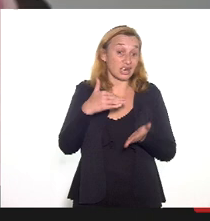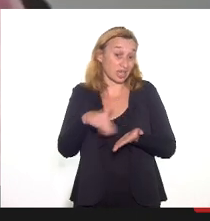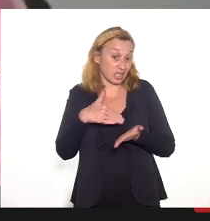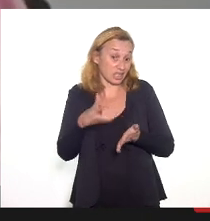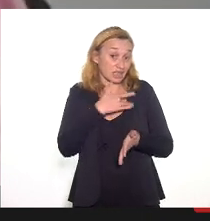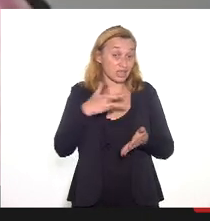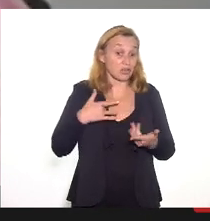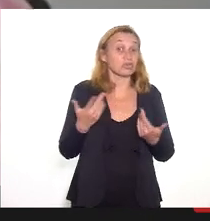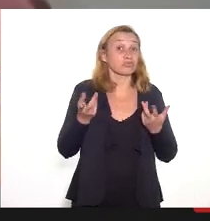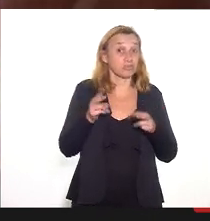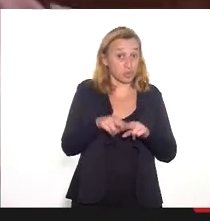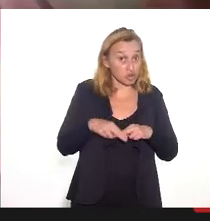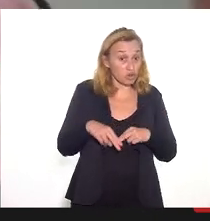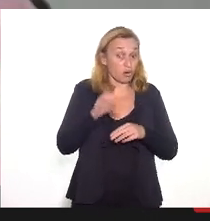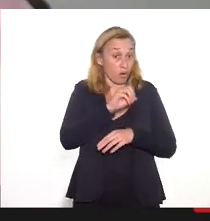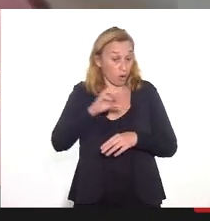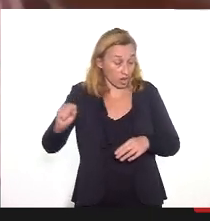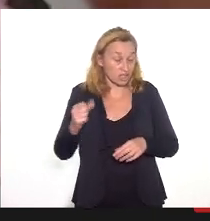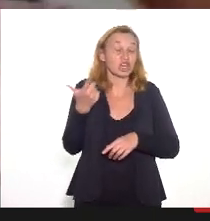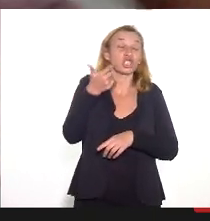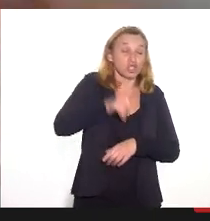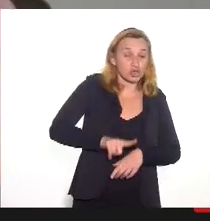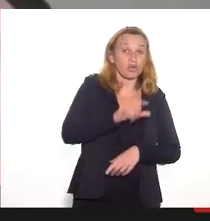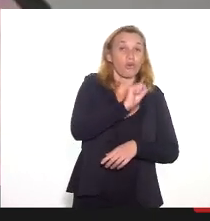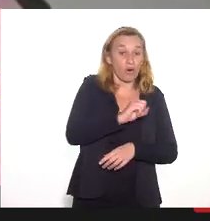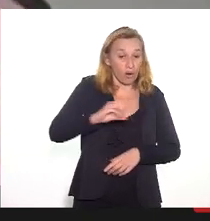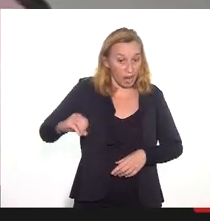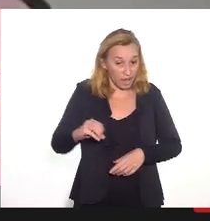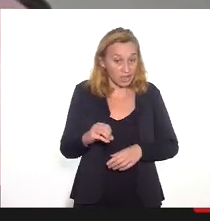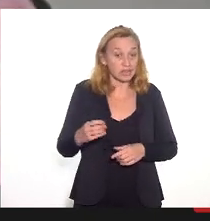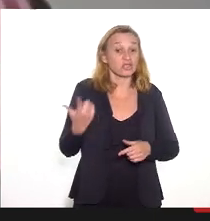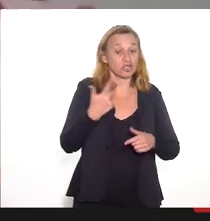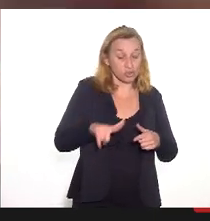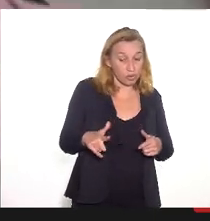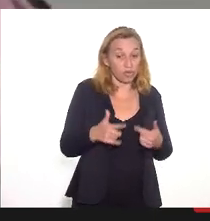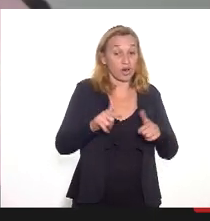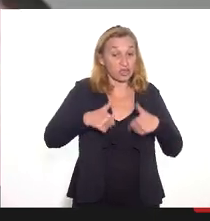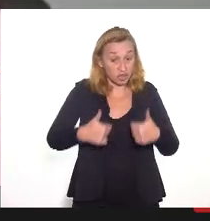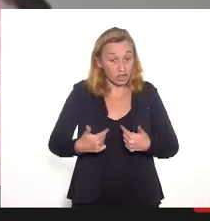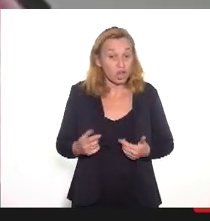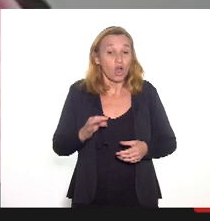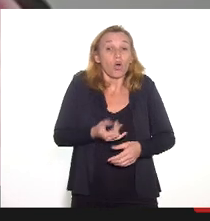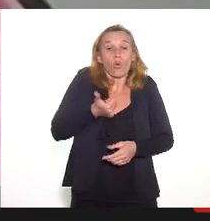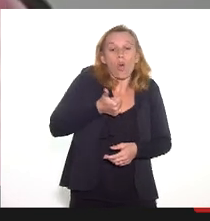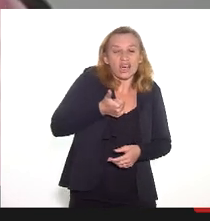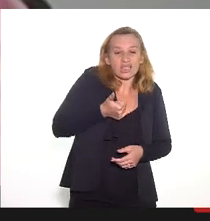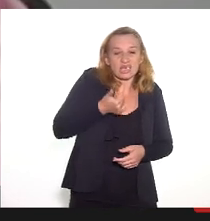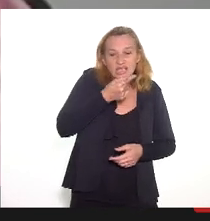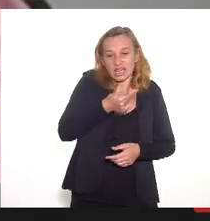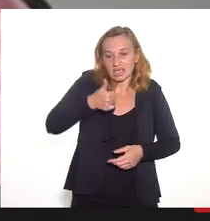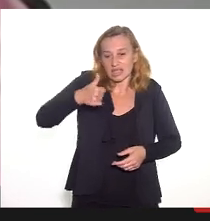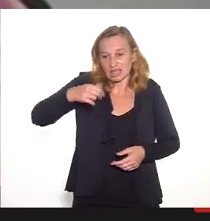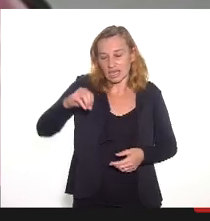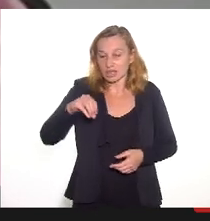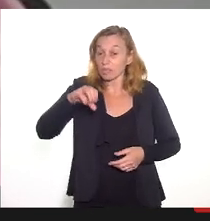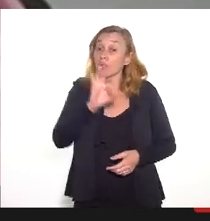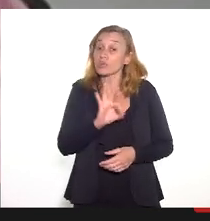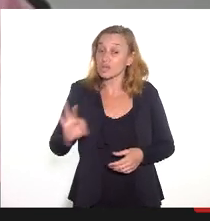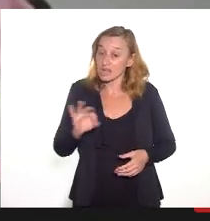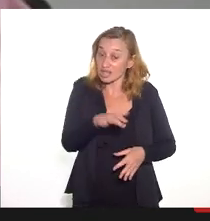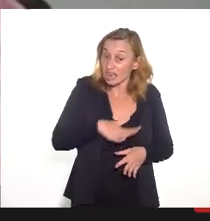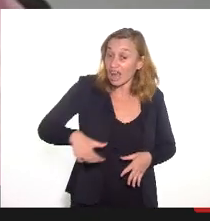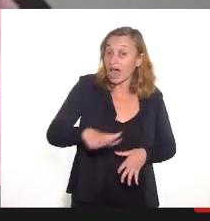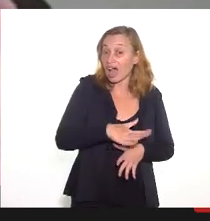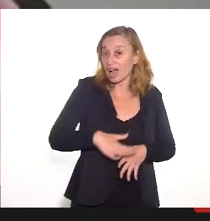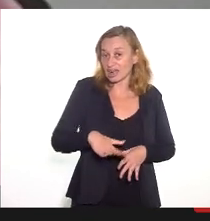essa questão das OS. Volta novamente as OS tomarem conta, mas assim, de quase que 70% da área de